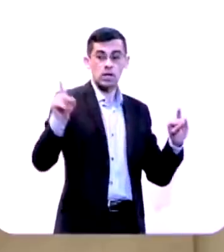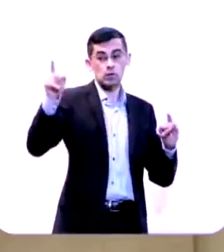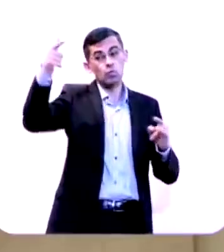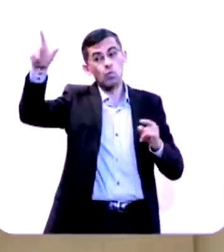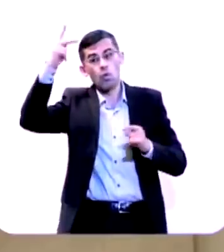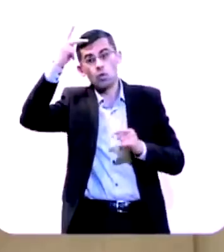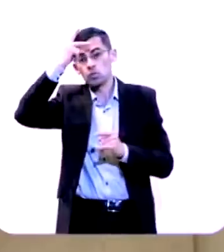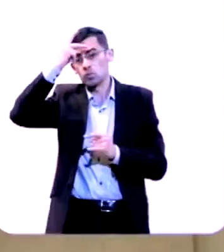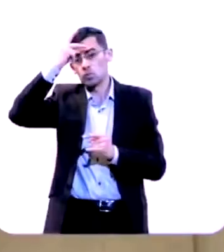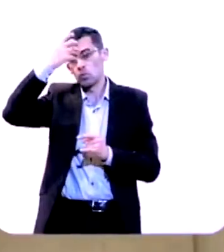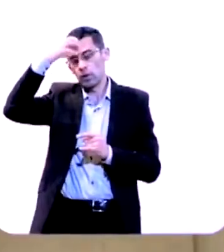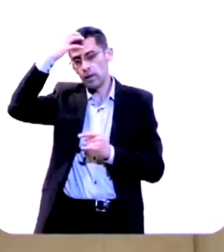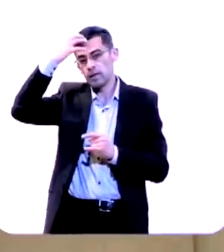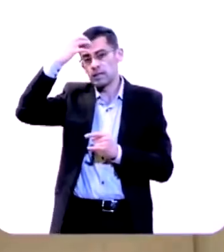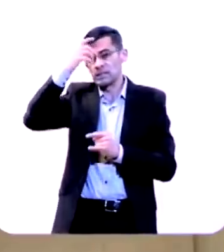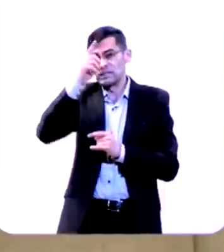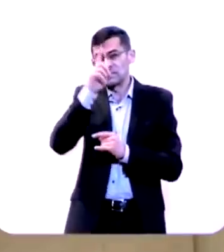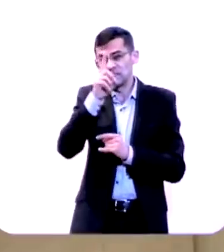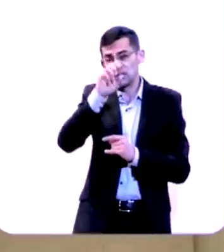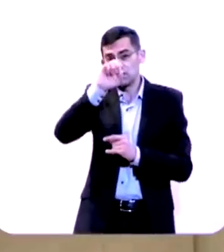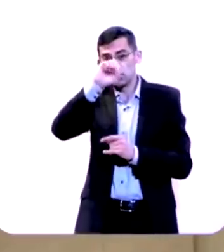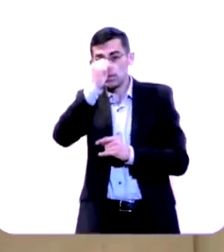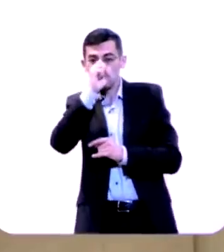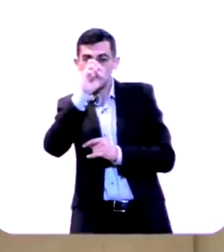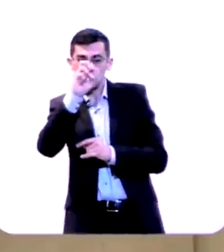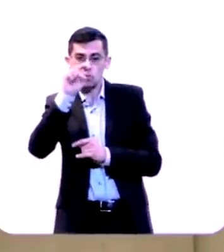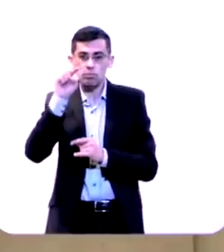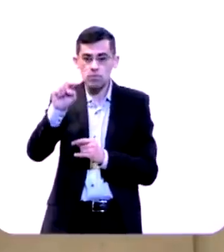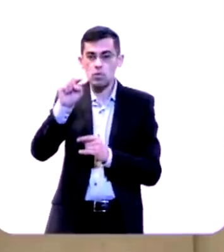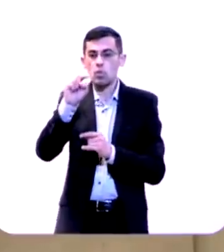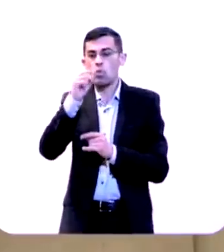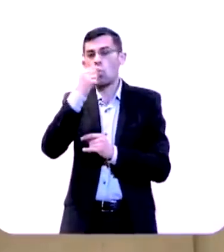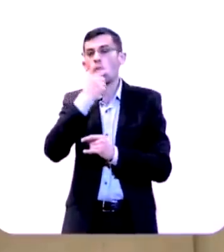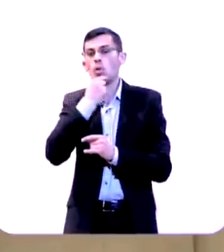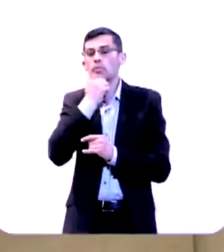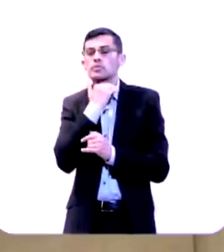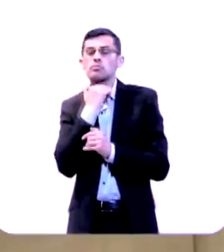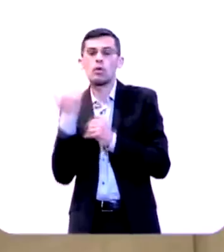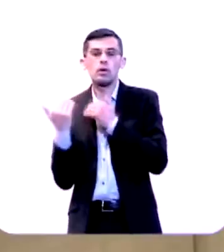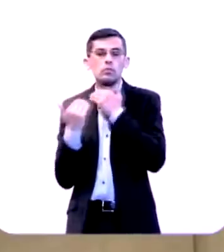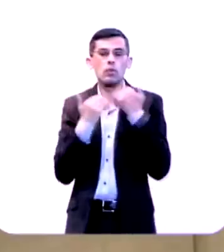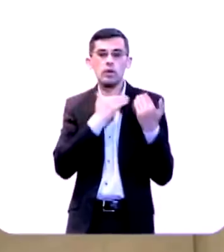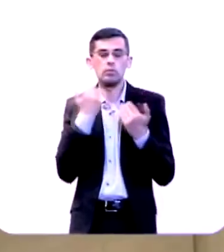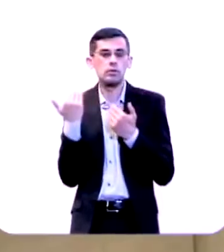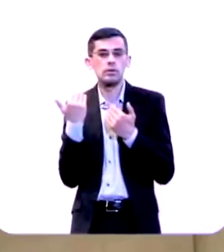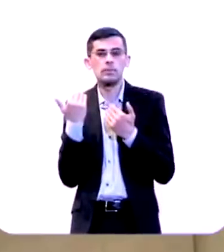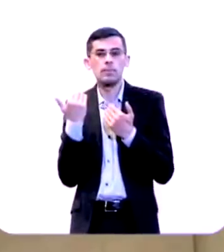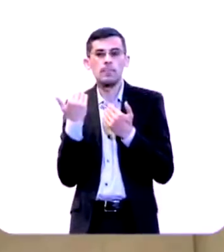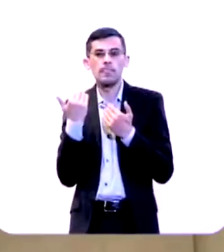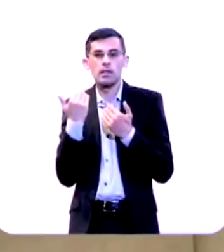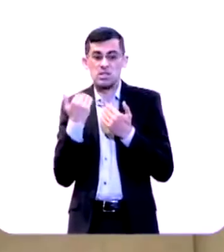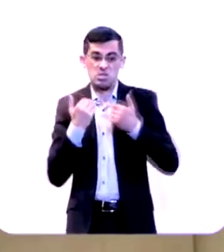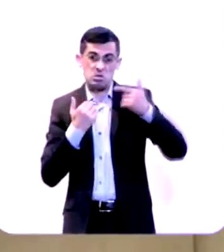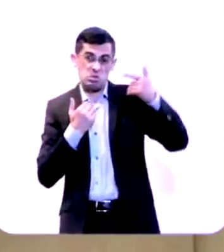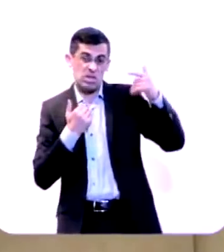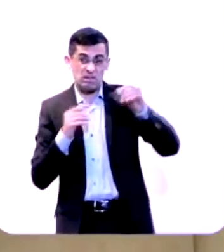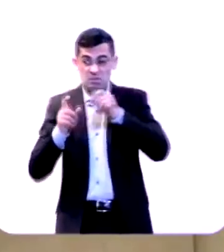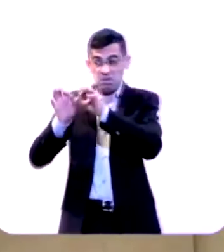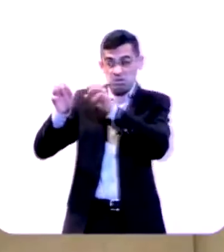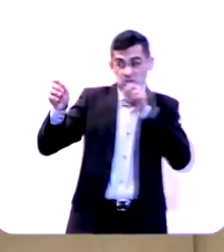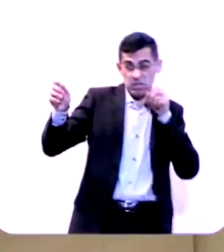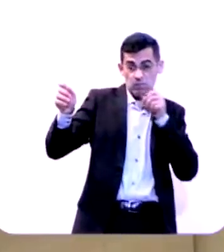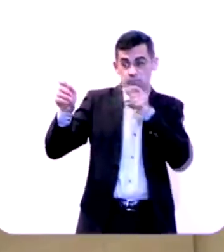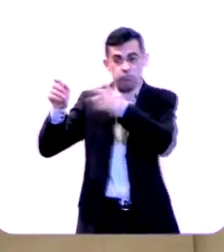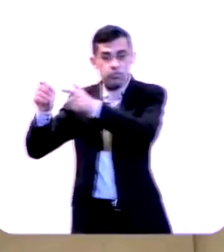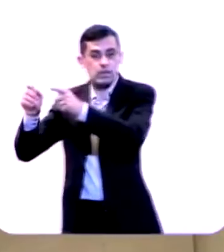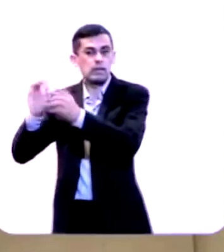e cento e oitenta e cinco mil soldados morreram sem que nenhuma flecha